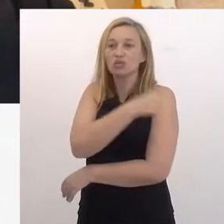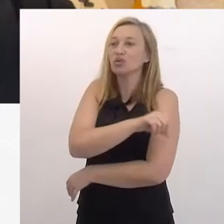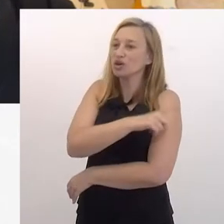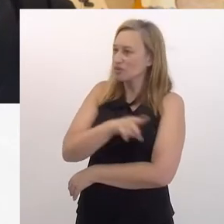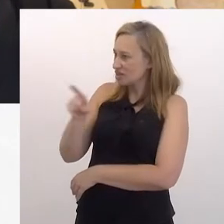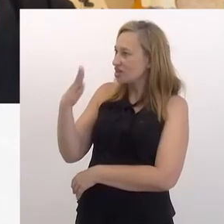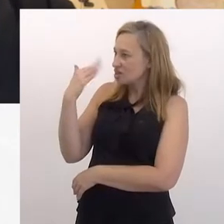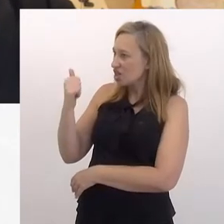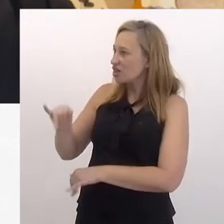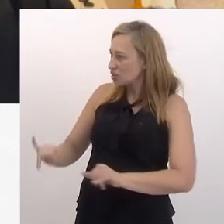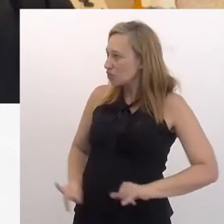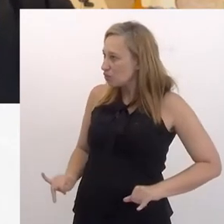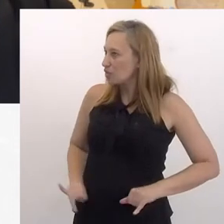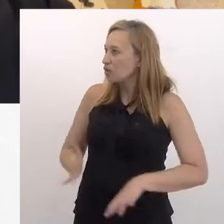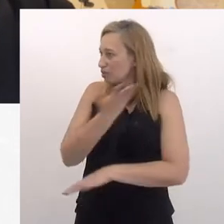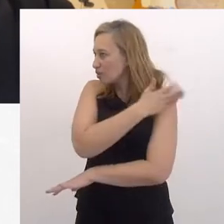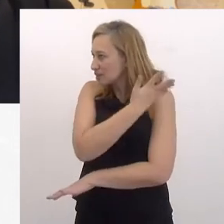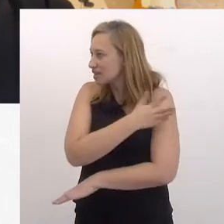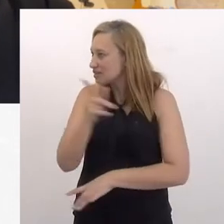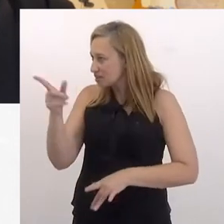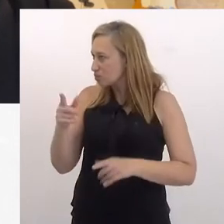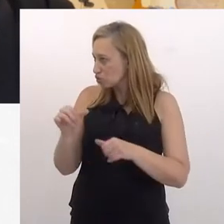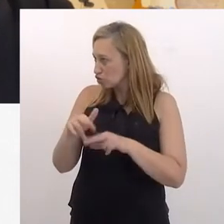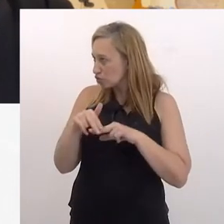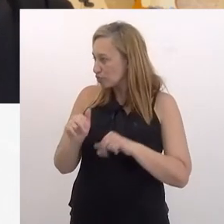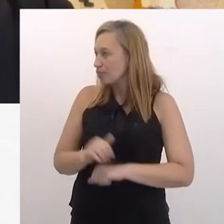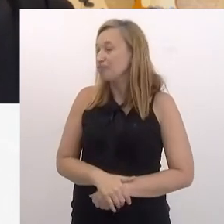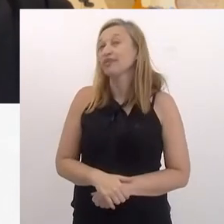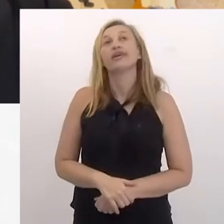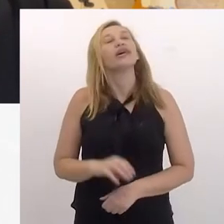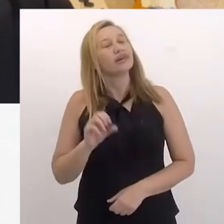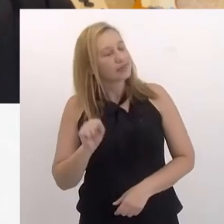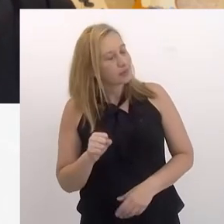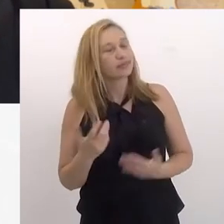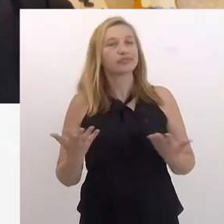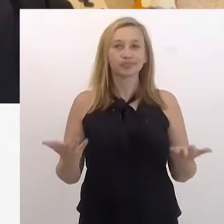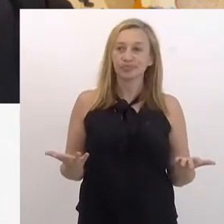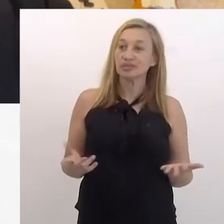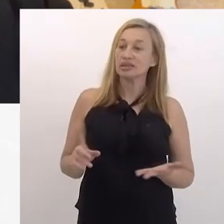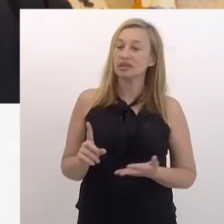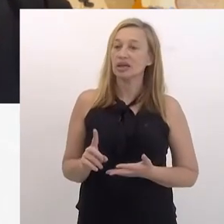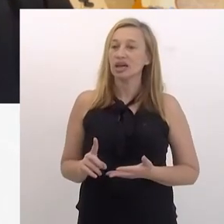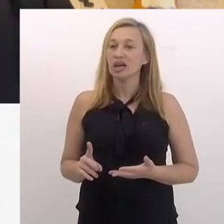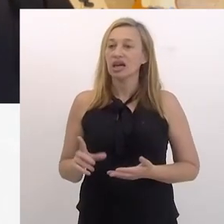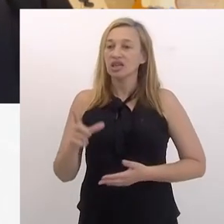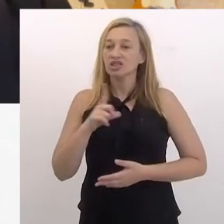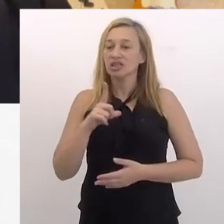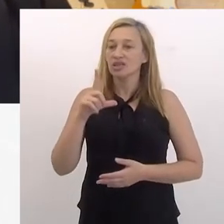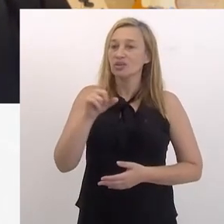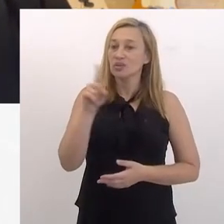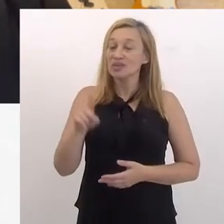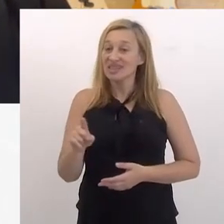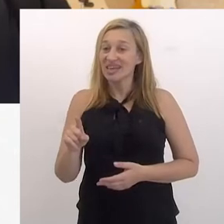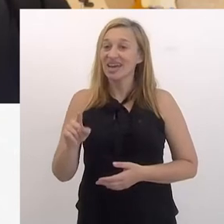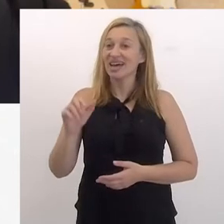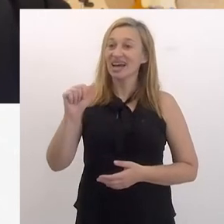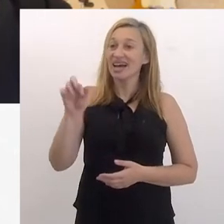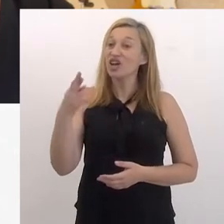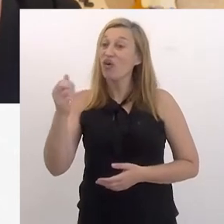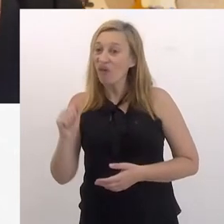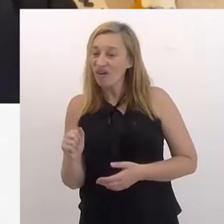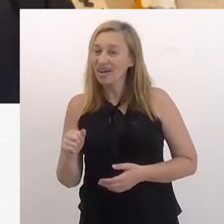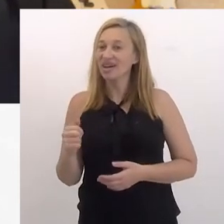Carioca. Eu ia até te perguntar isso, você já sofreu preconceito por causa disso. É, eu acho que assim, não à toa tinha lá o Zé